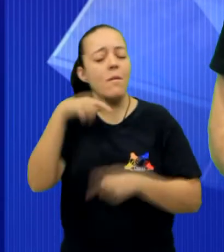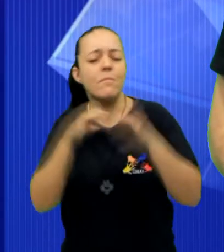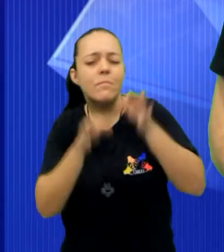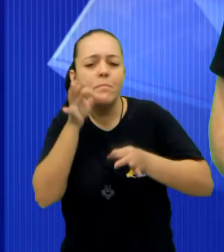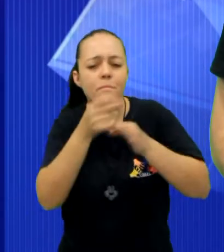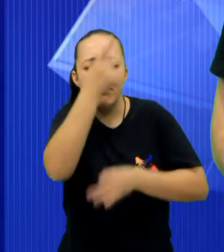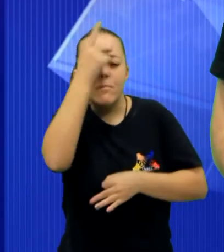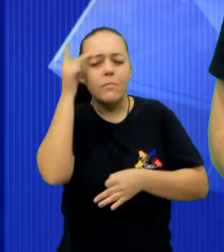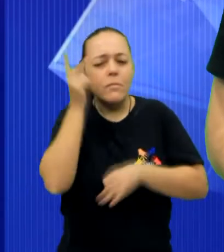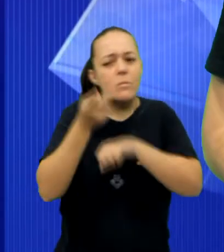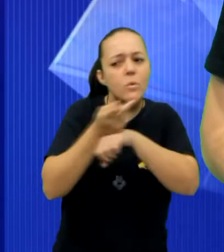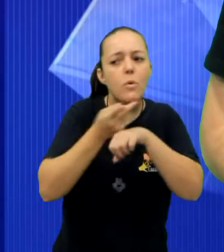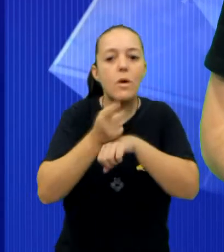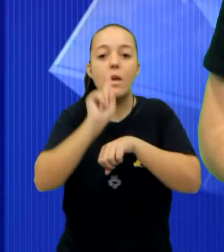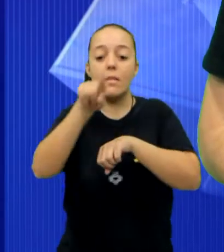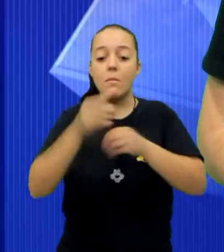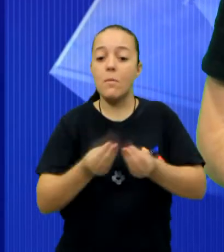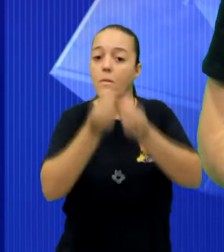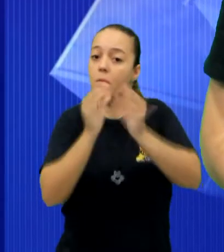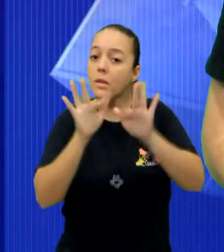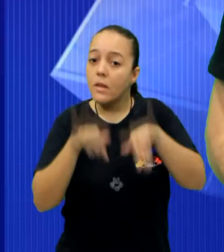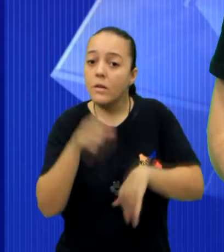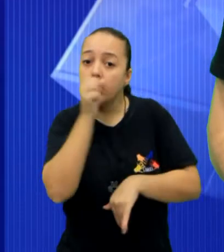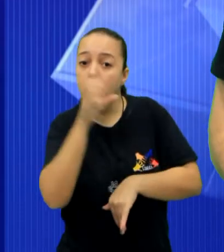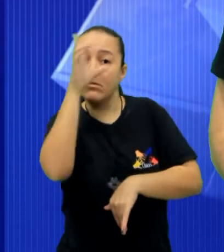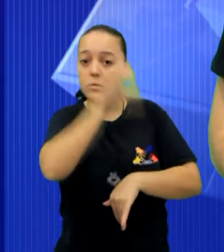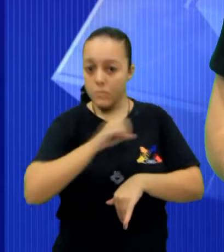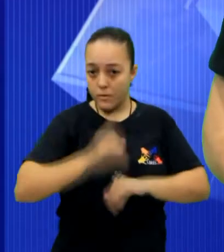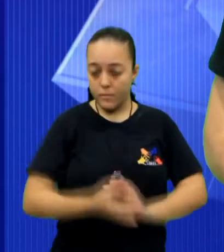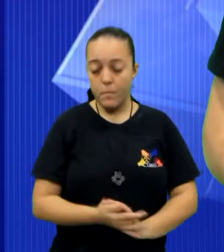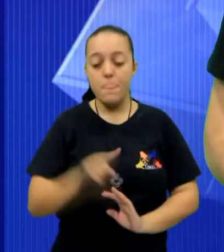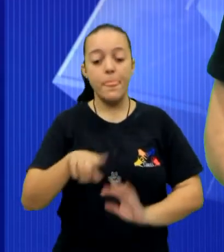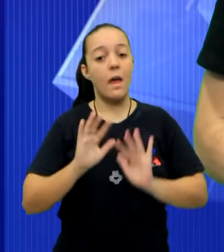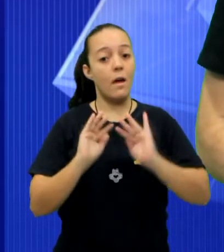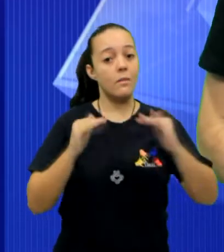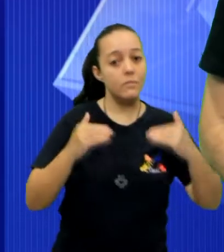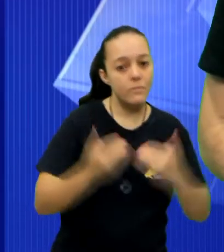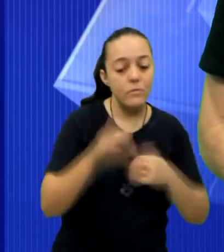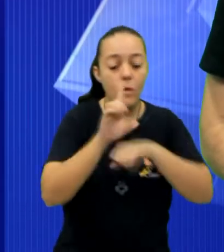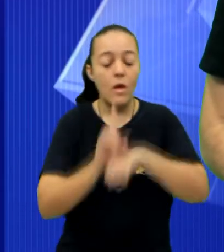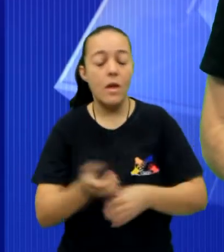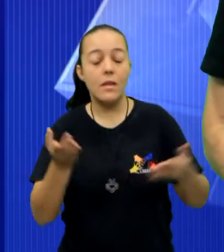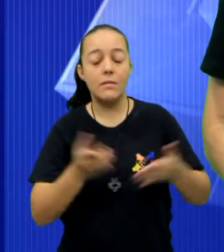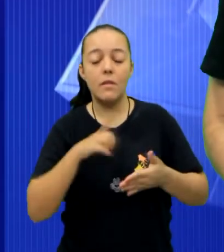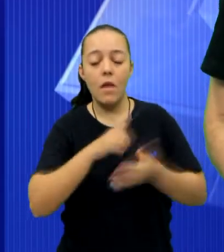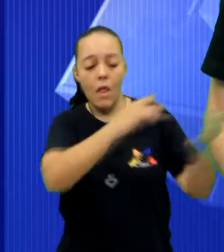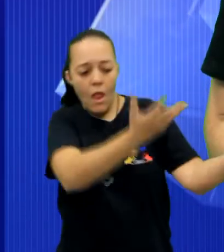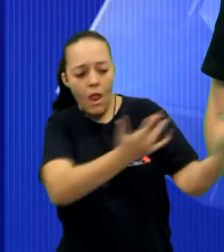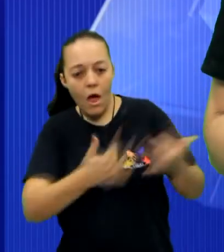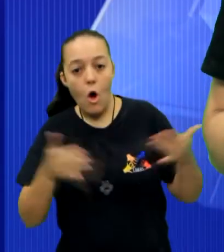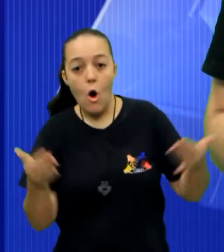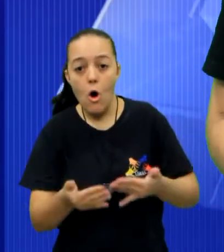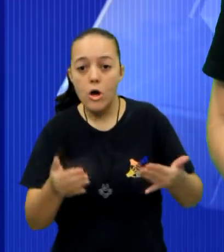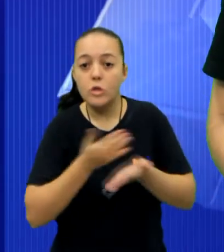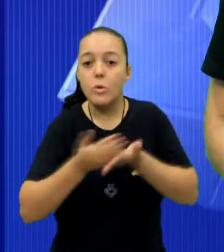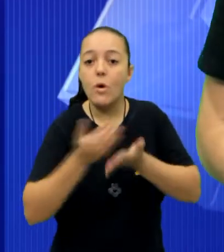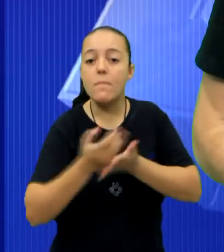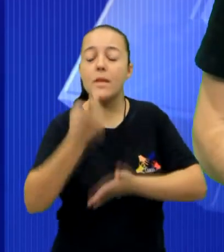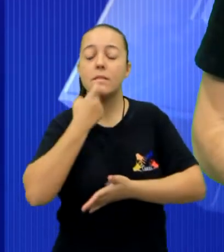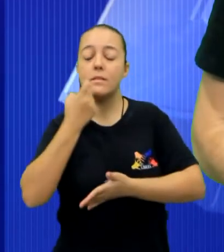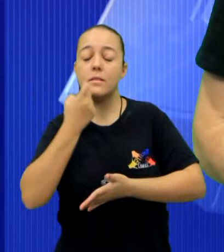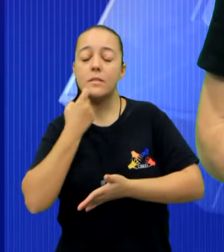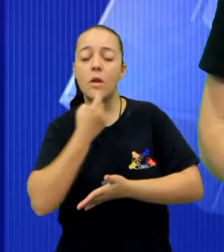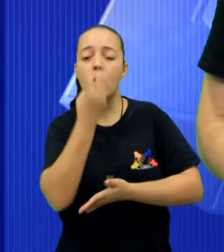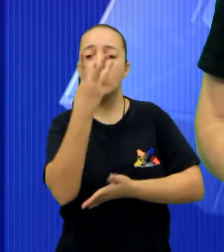ou também procurar pela organização após as missas do final de semana. A Diocese de São José dos Campos vai sediar a partir de hoje,